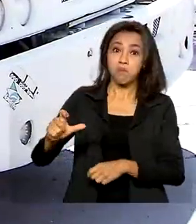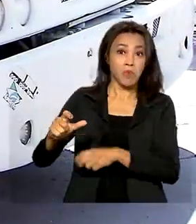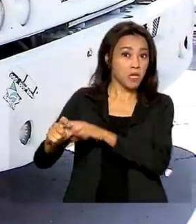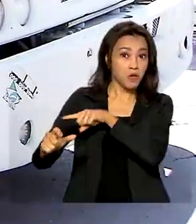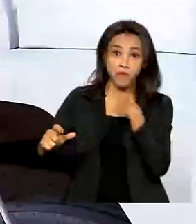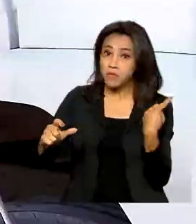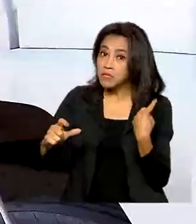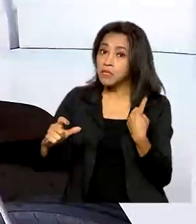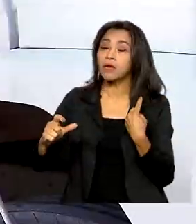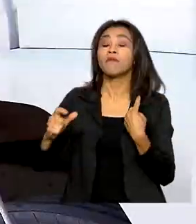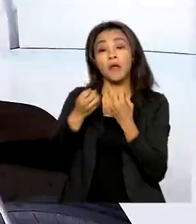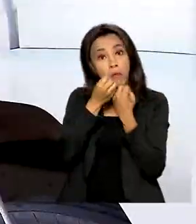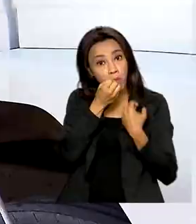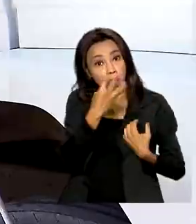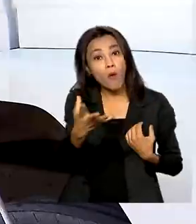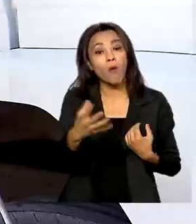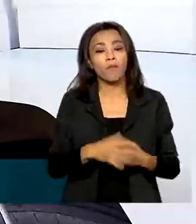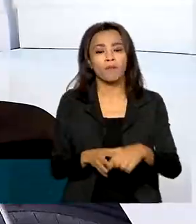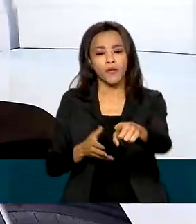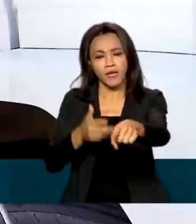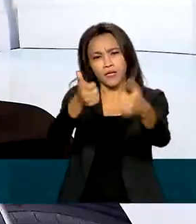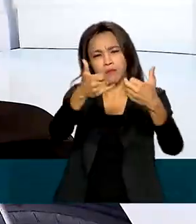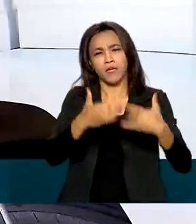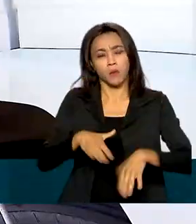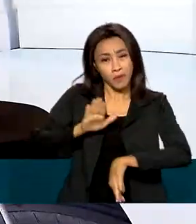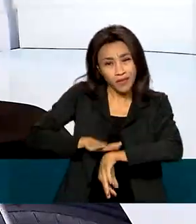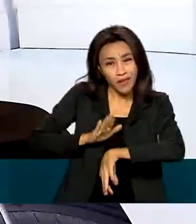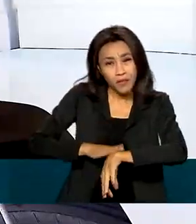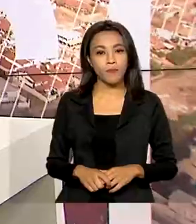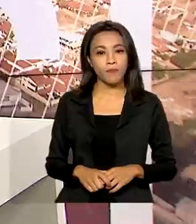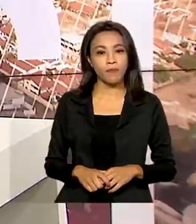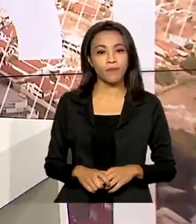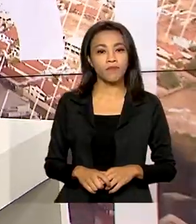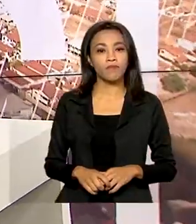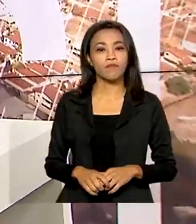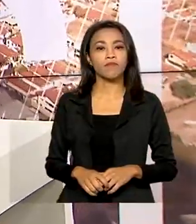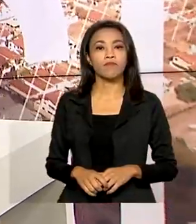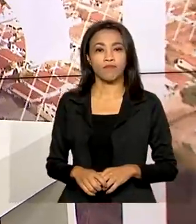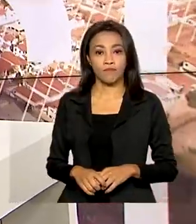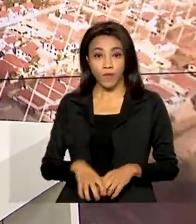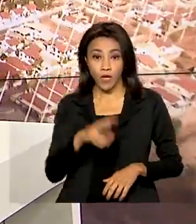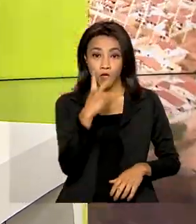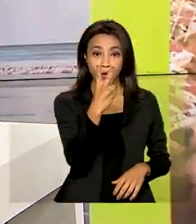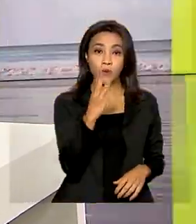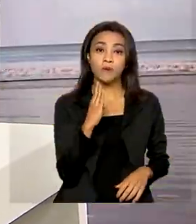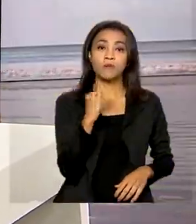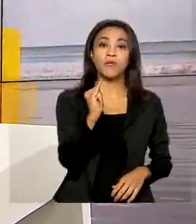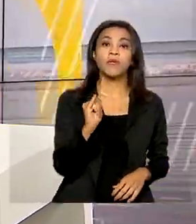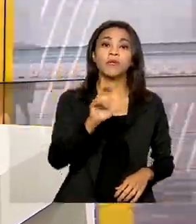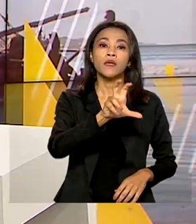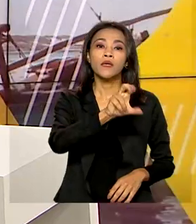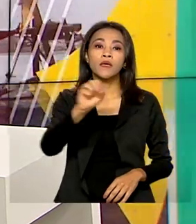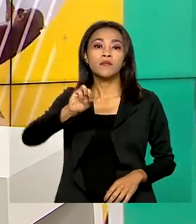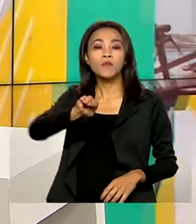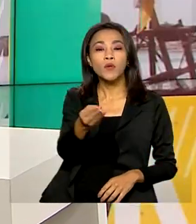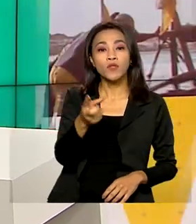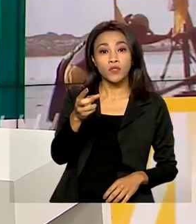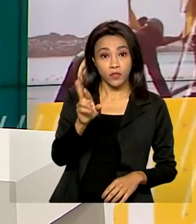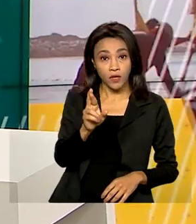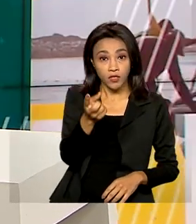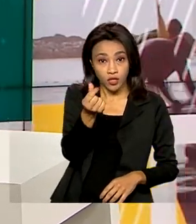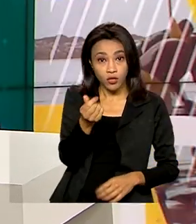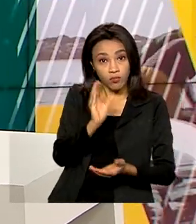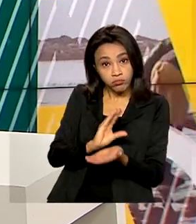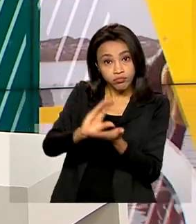categoria. Para nós, tempo é dinheiro, então a gente não pode parar, né? Dois bilhões e meio de reais estão sendo